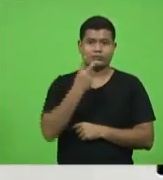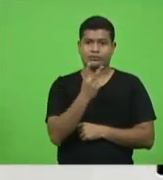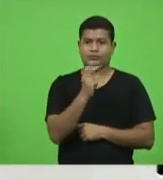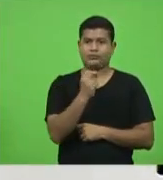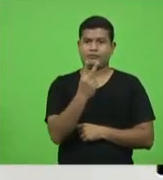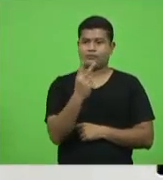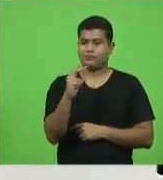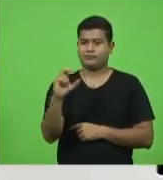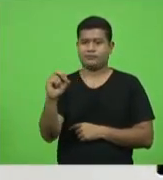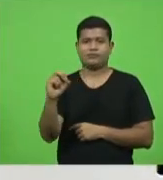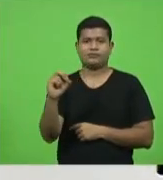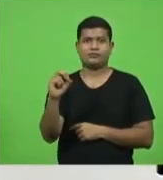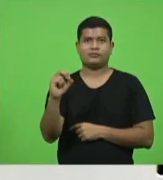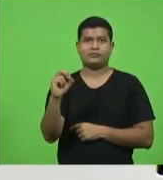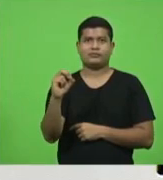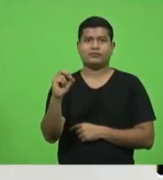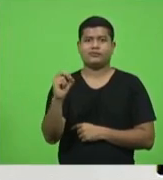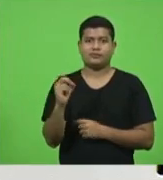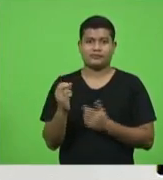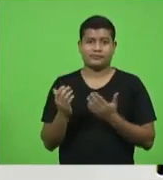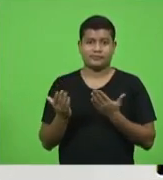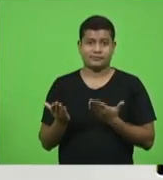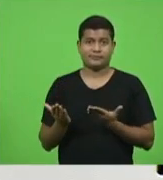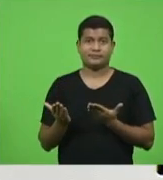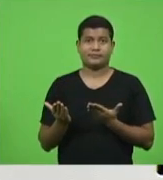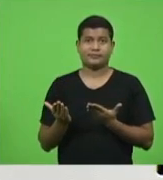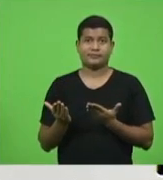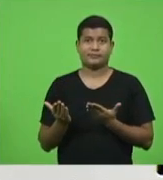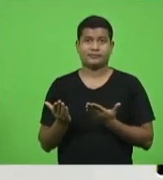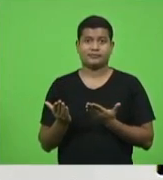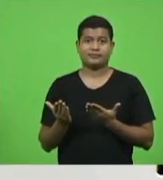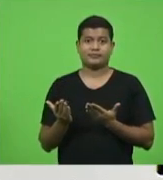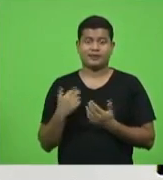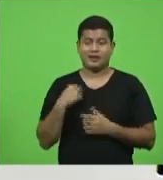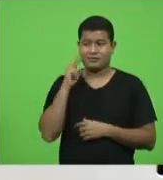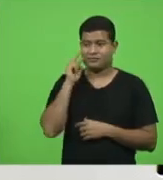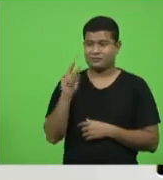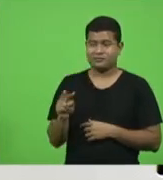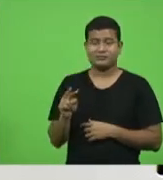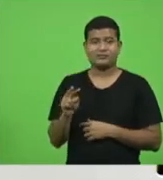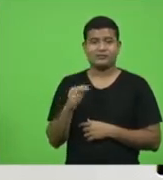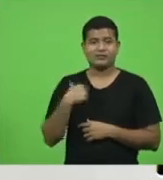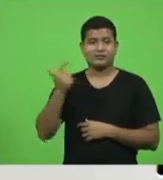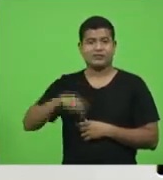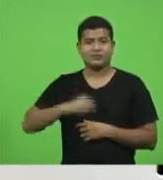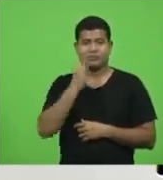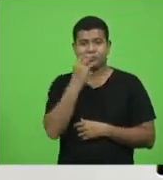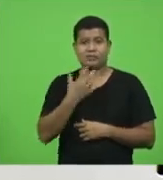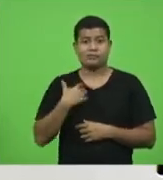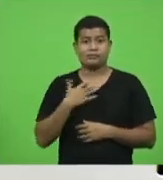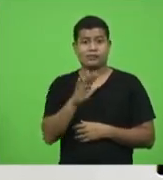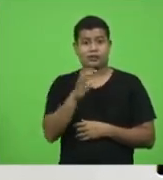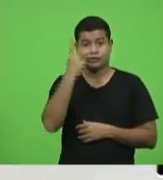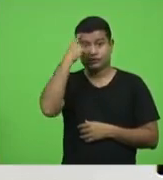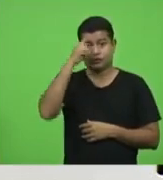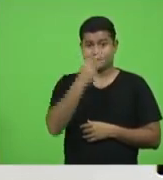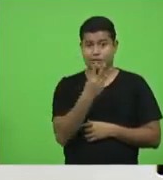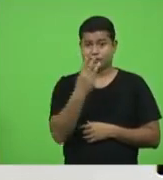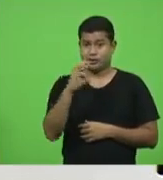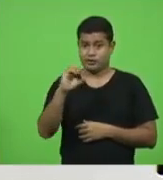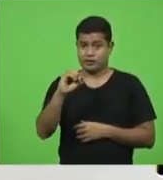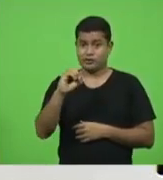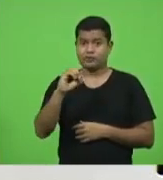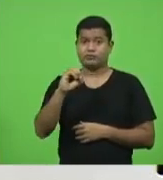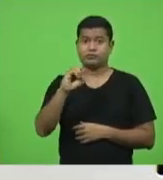dois mil e vinte um dia como é bom rever aí no dia trinta de julho presidente dia